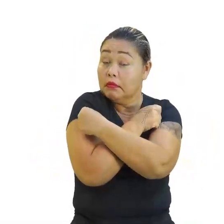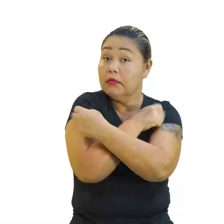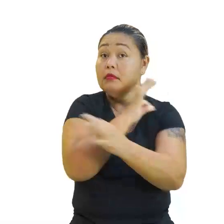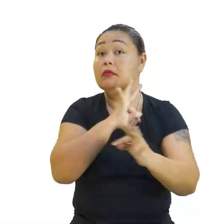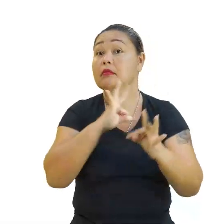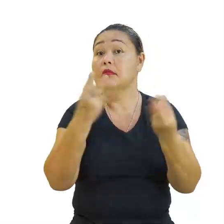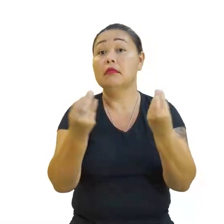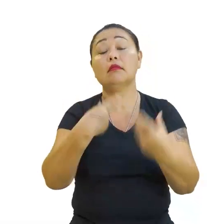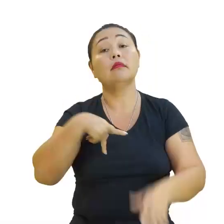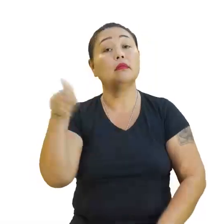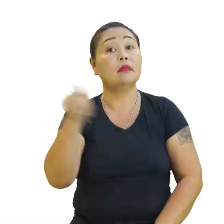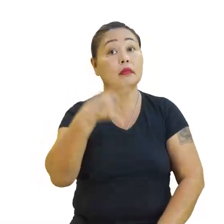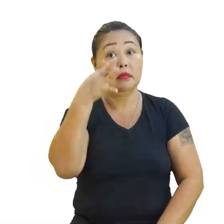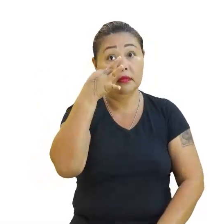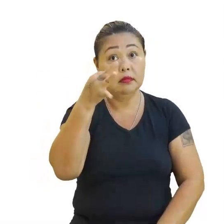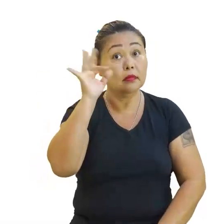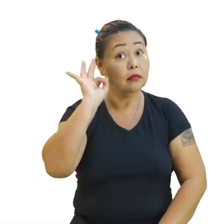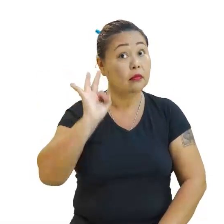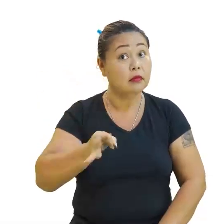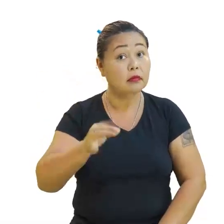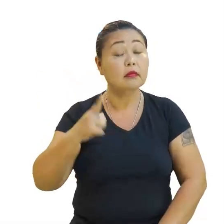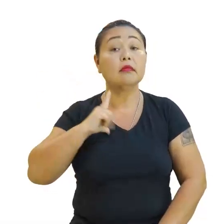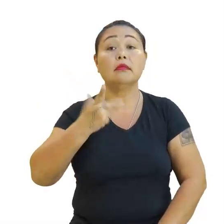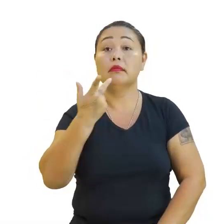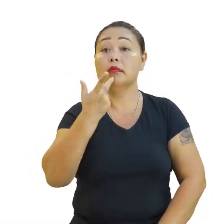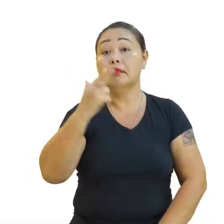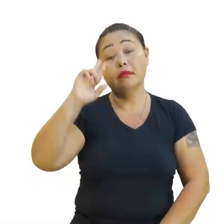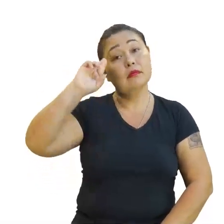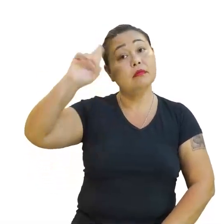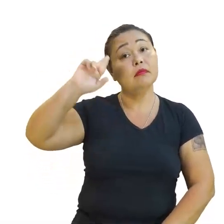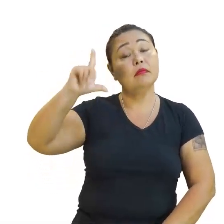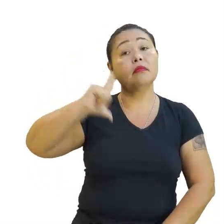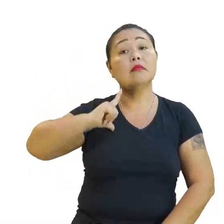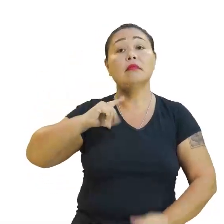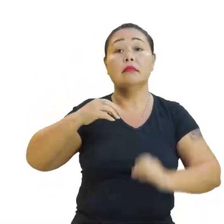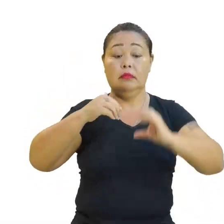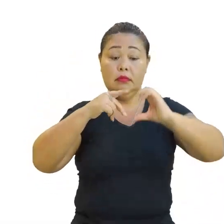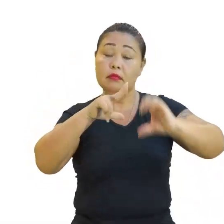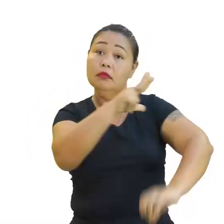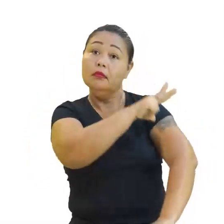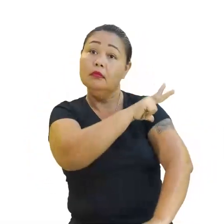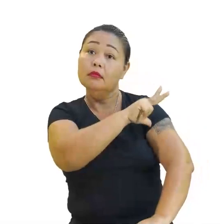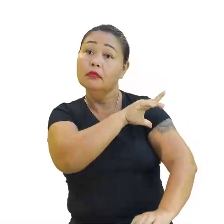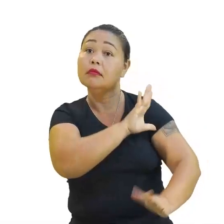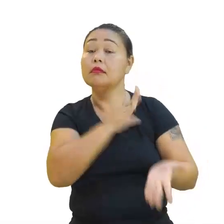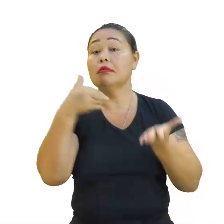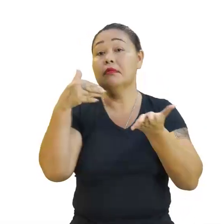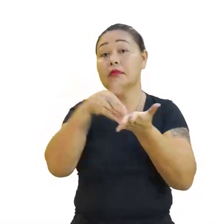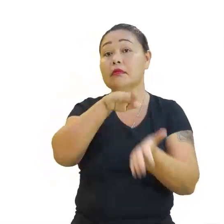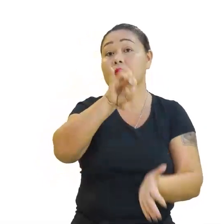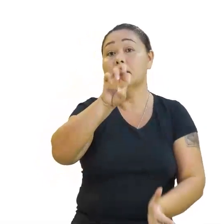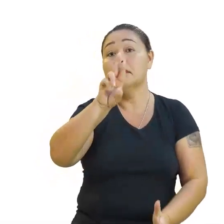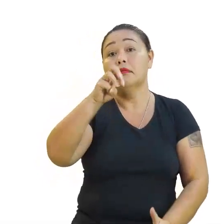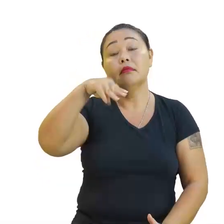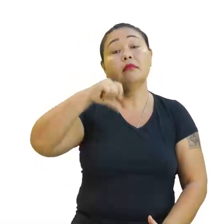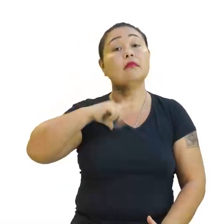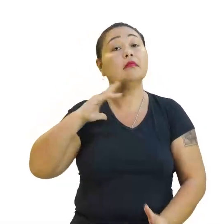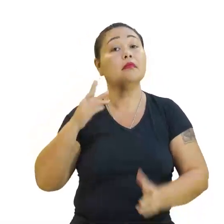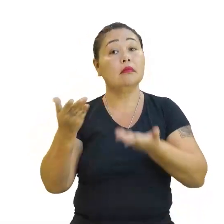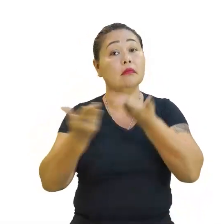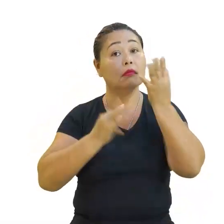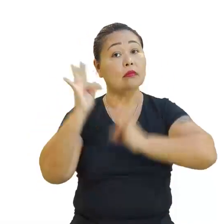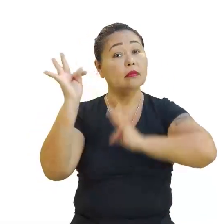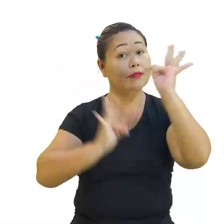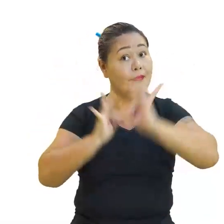professores presenciais, certo? E nos dizeres de nossa chefe, de Vilhena à extrema, a mediação está lá.